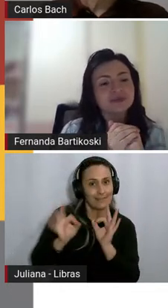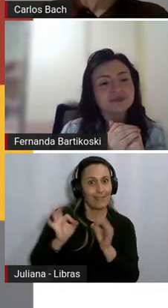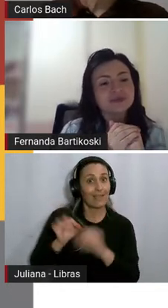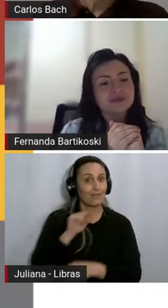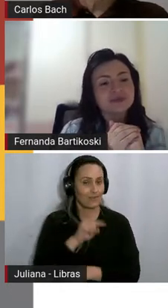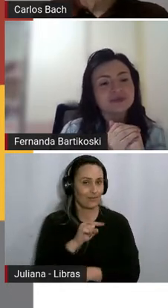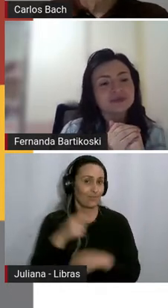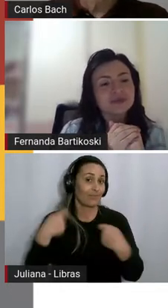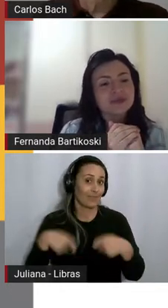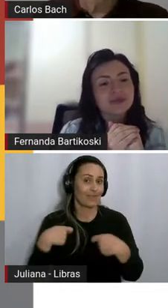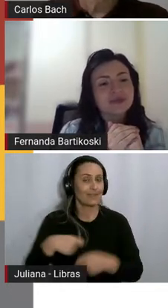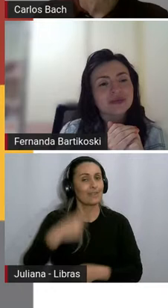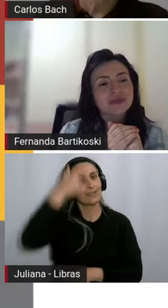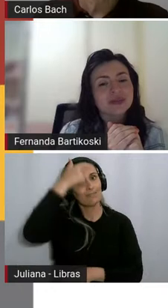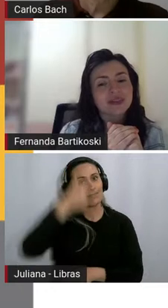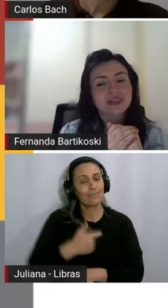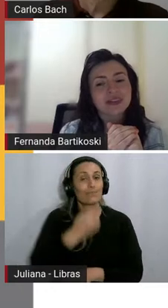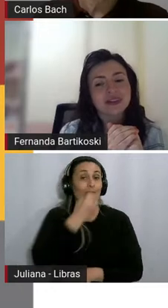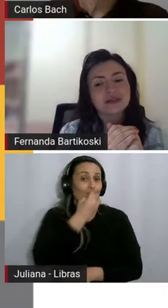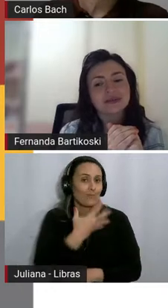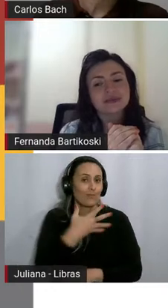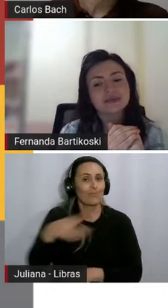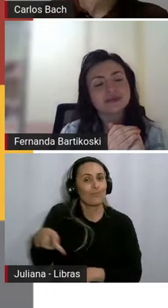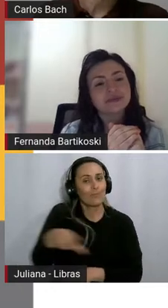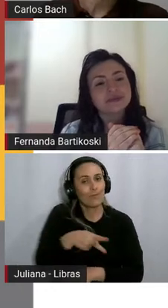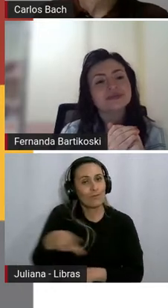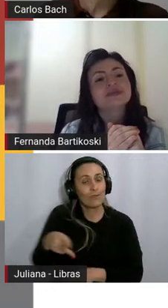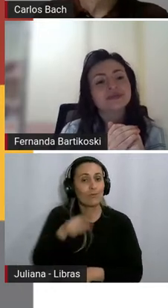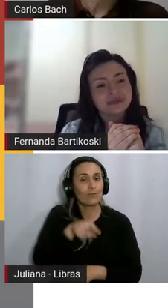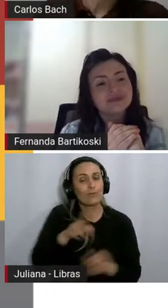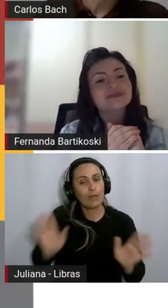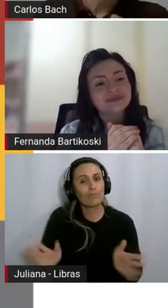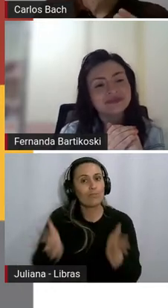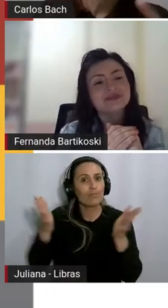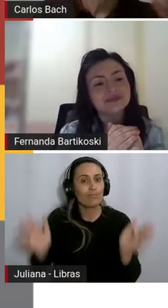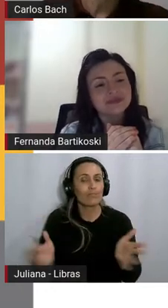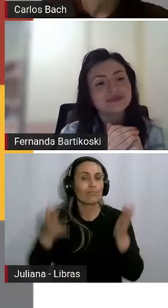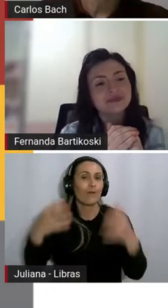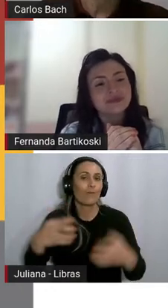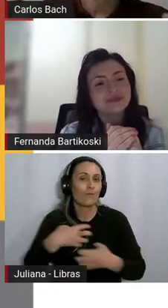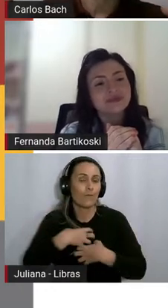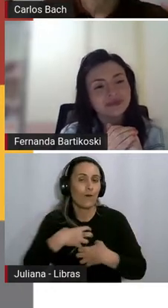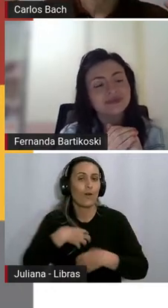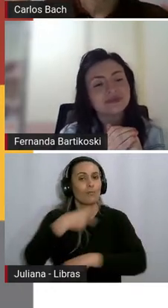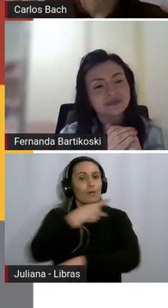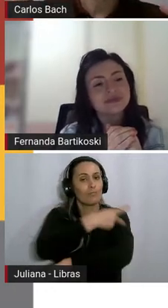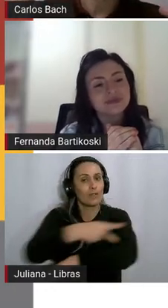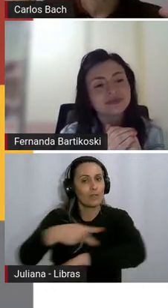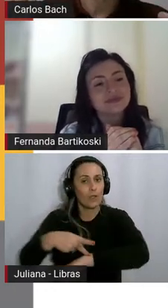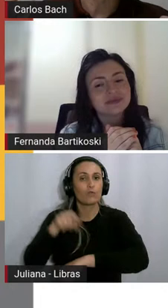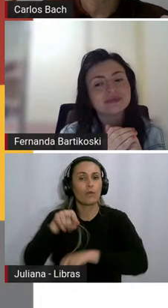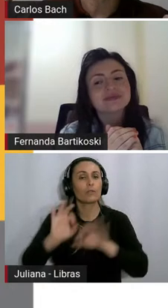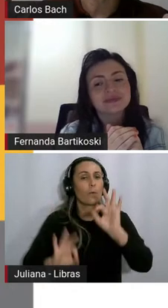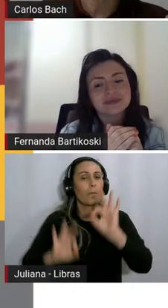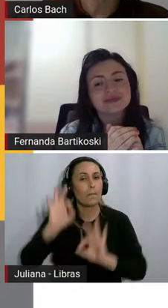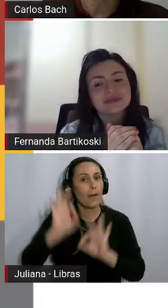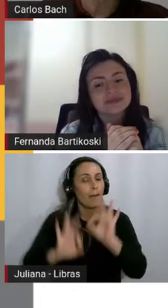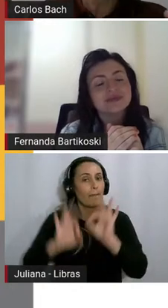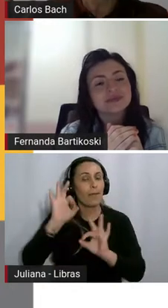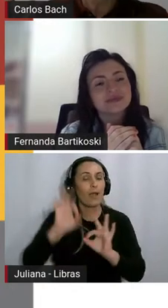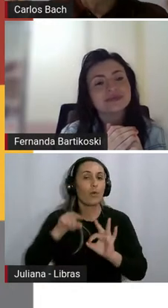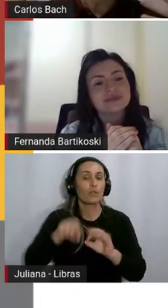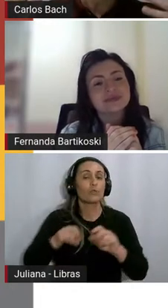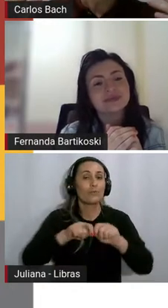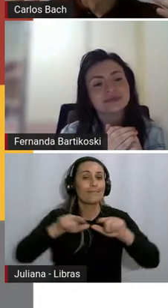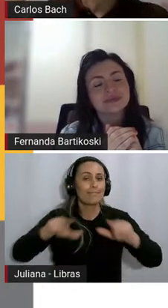a gente tem ali uma intencionalidade pedagógica né Fernanda a gente sabe a gente preparou esse roteiro lá na sala de aula eu preparei então eu já